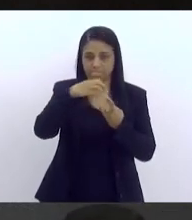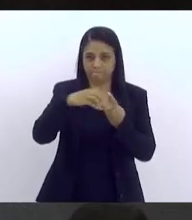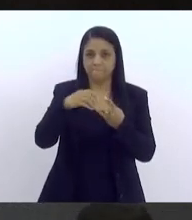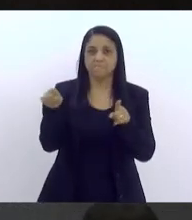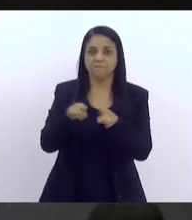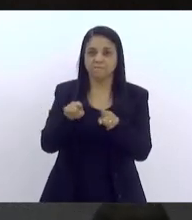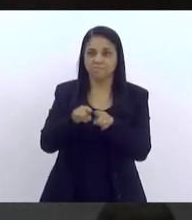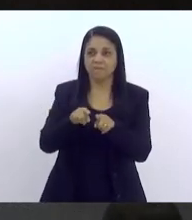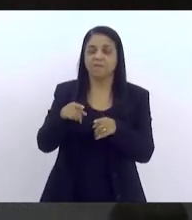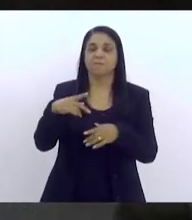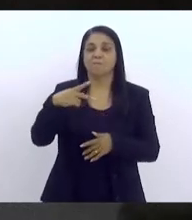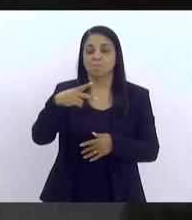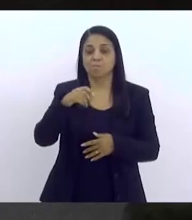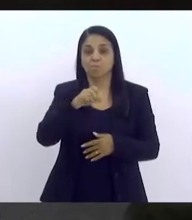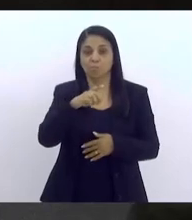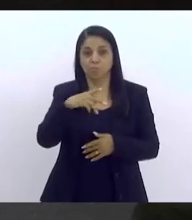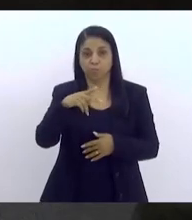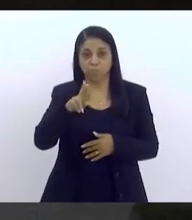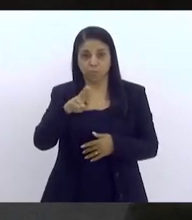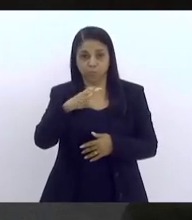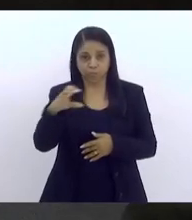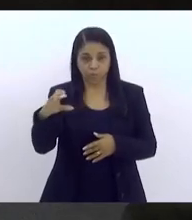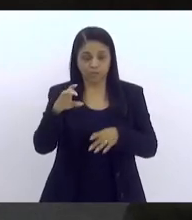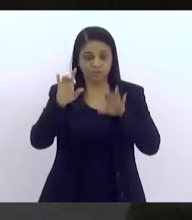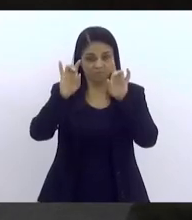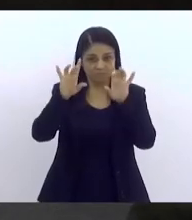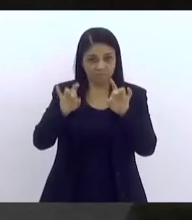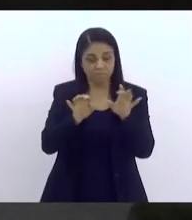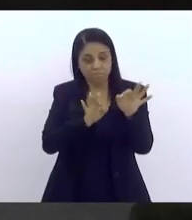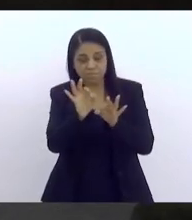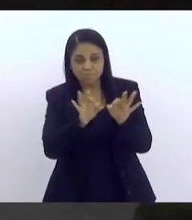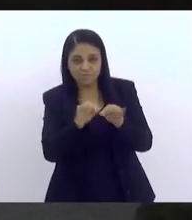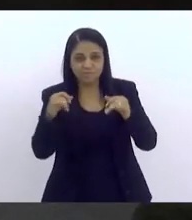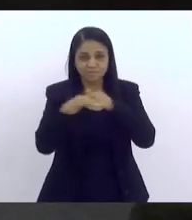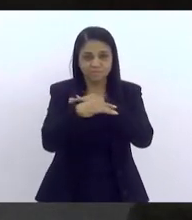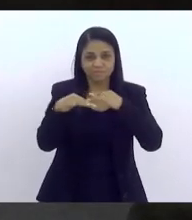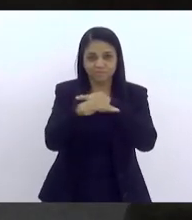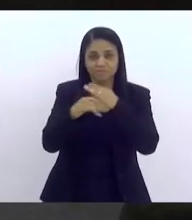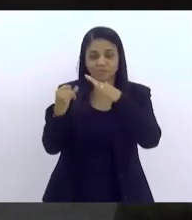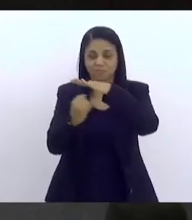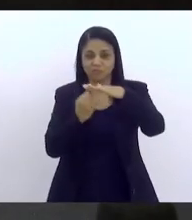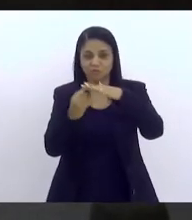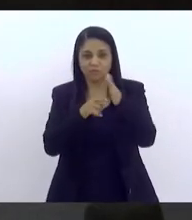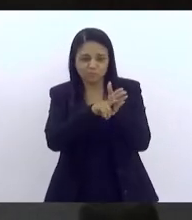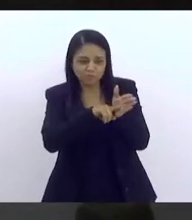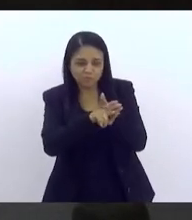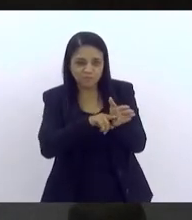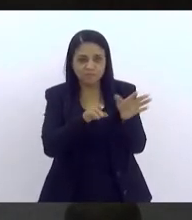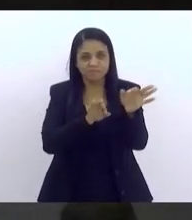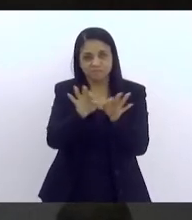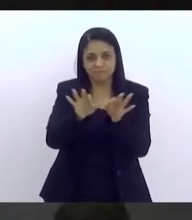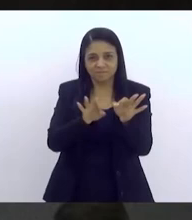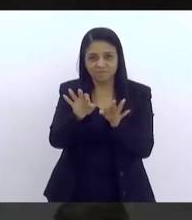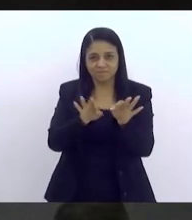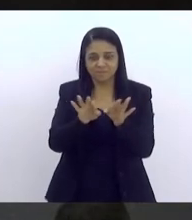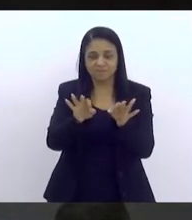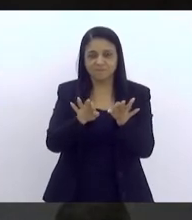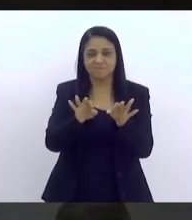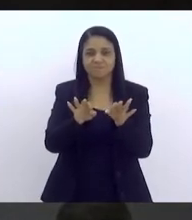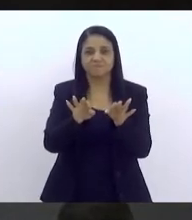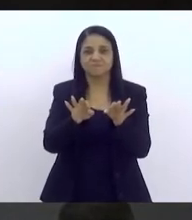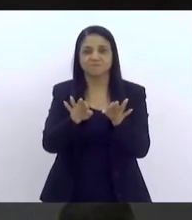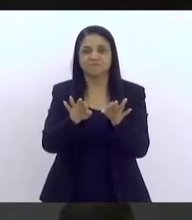Social, PUC-RJ, especialista em Planejamento Urbano pelo Instituto de Pesquisa e Planejamento e